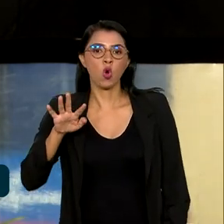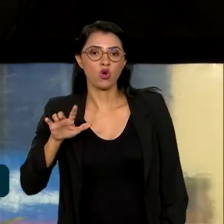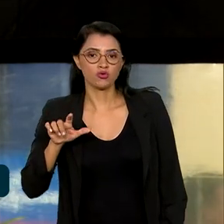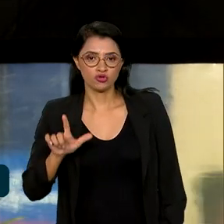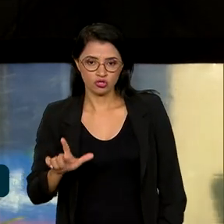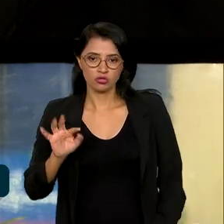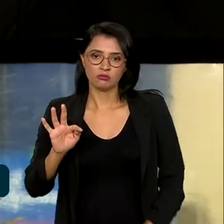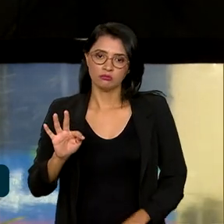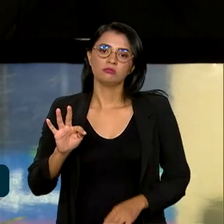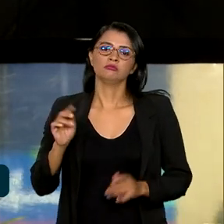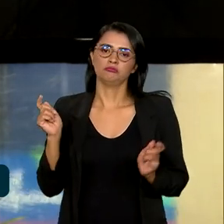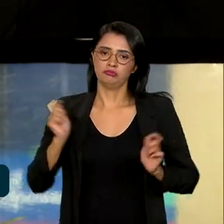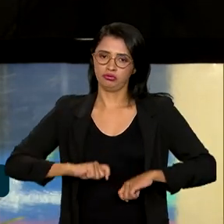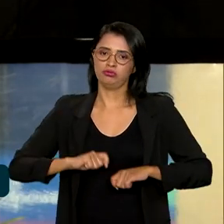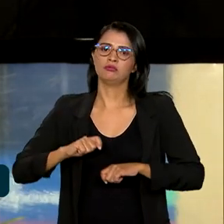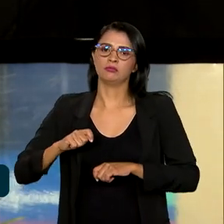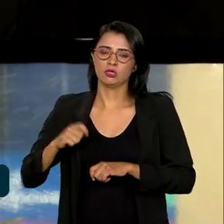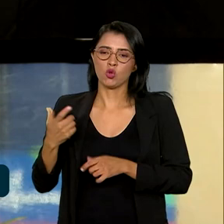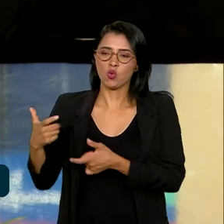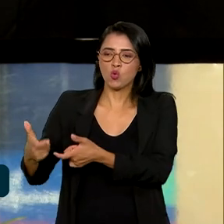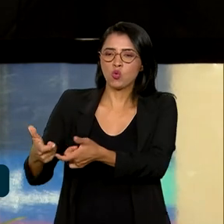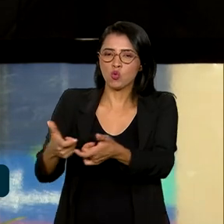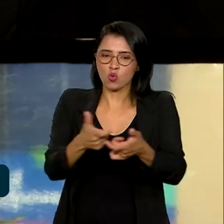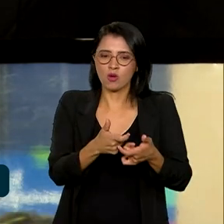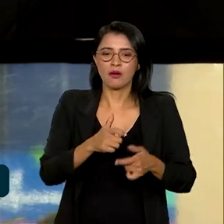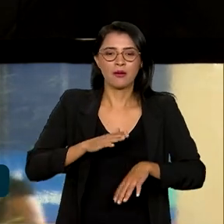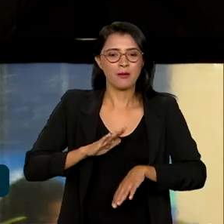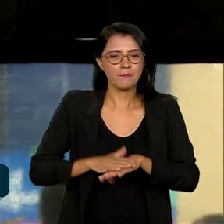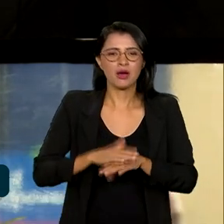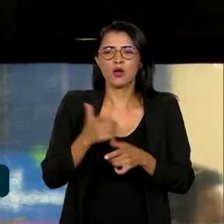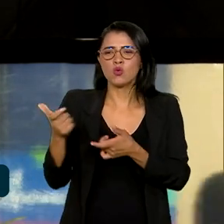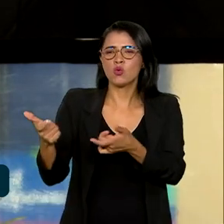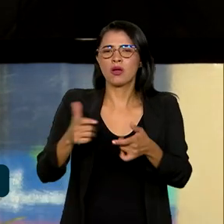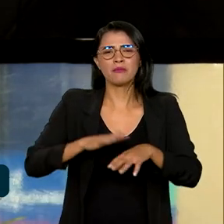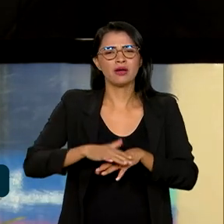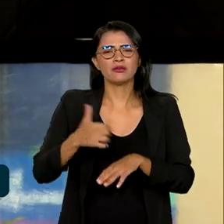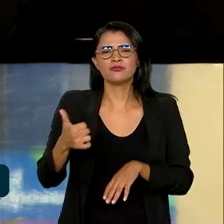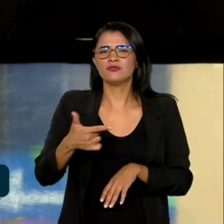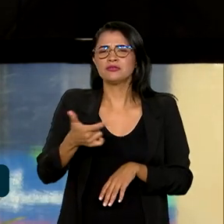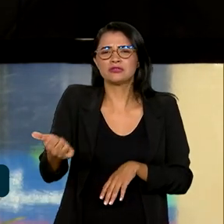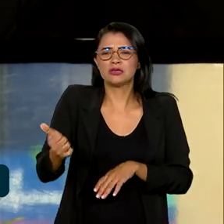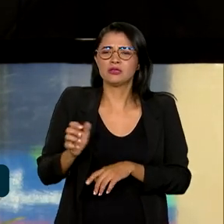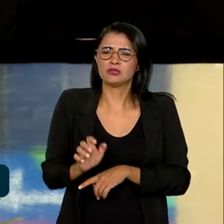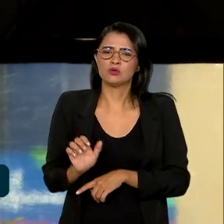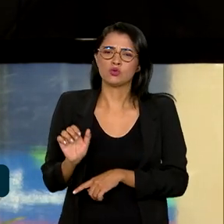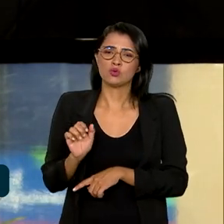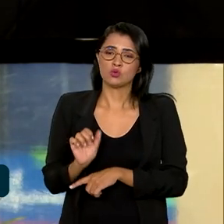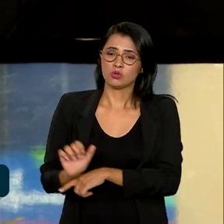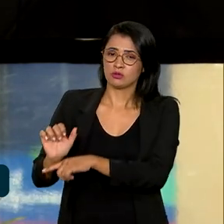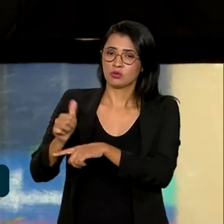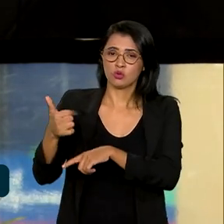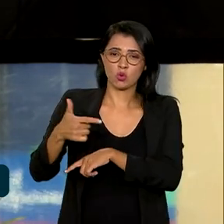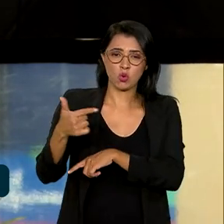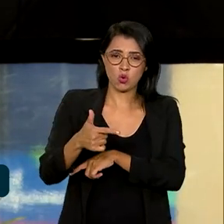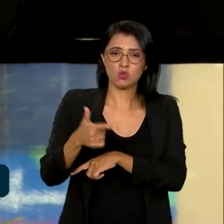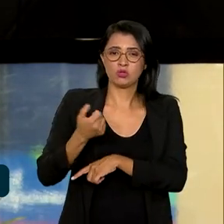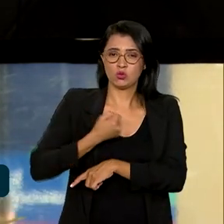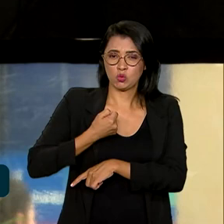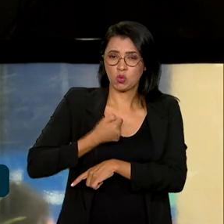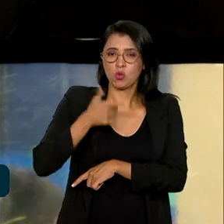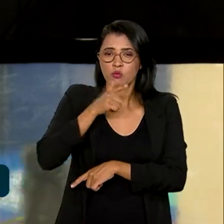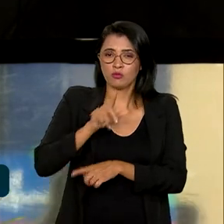em mais de 900 parques eólicos em 12 estados. Esse número